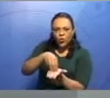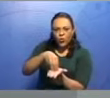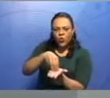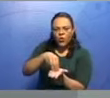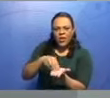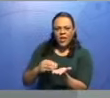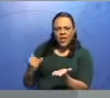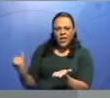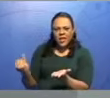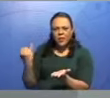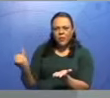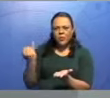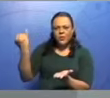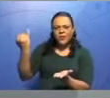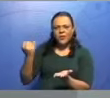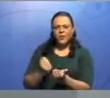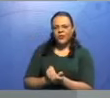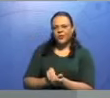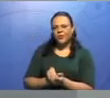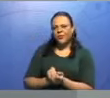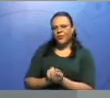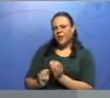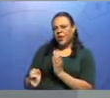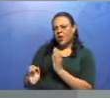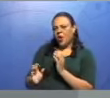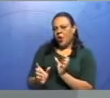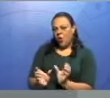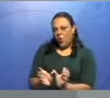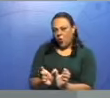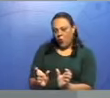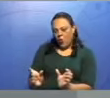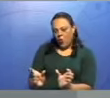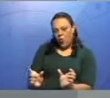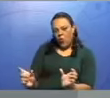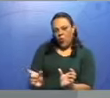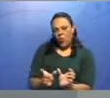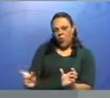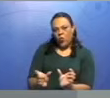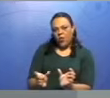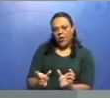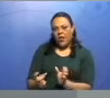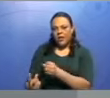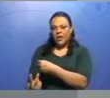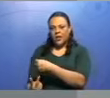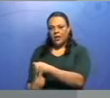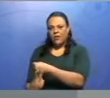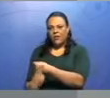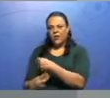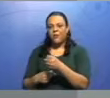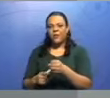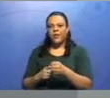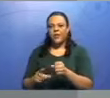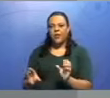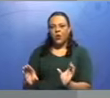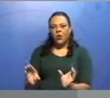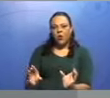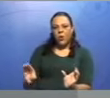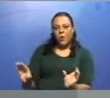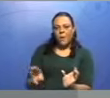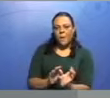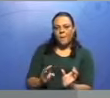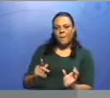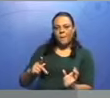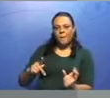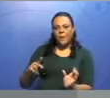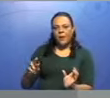é o verbo encontrou. E se o meu núcleo é o verbo, eu tenho um predicado verbal. Então, se o núcleo é nome,